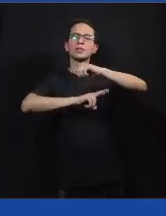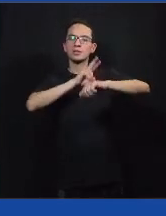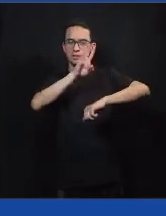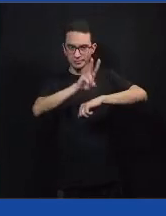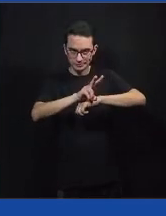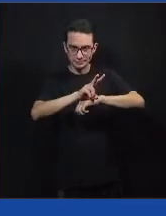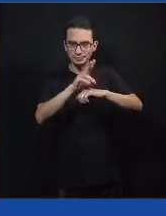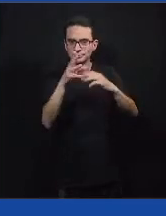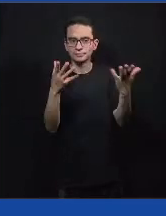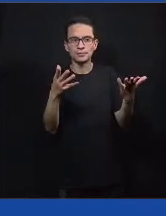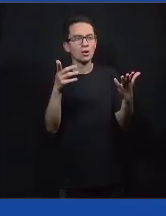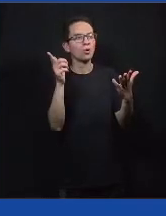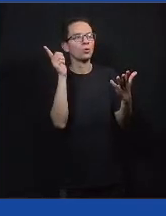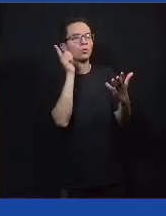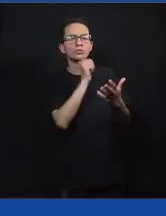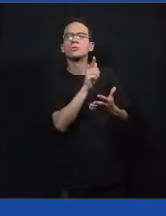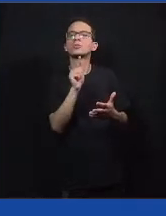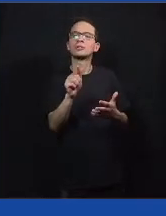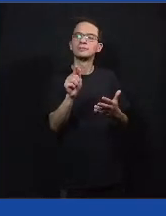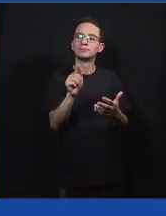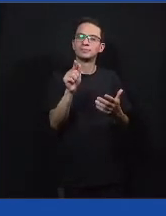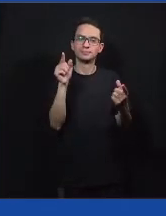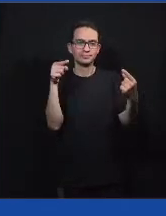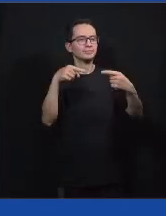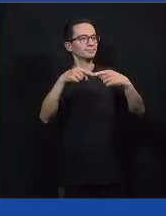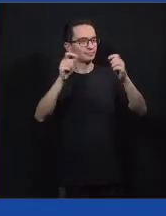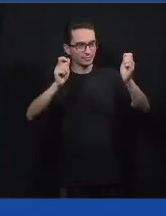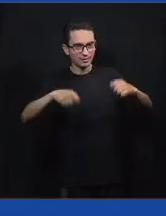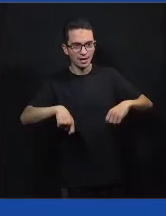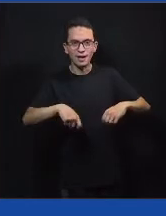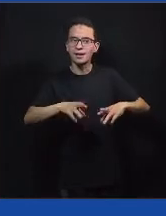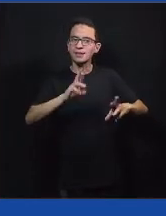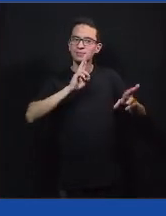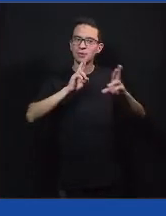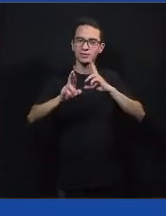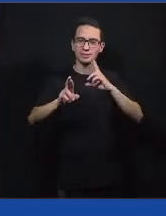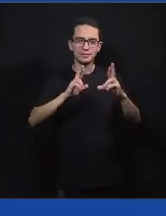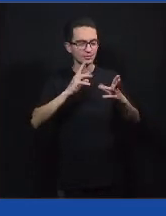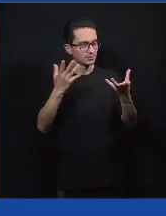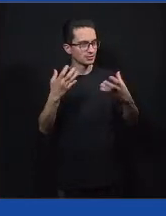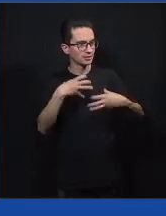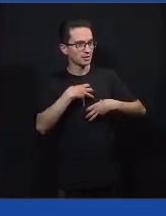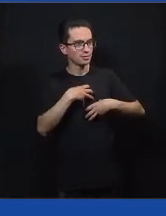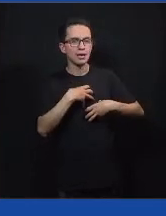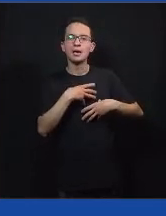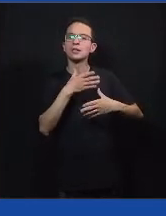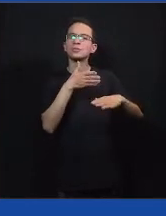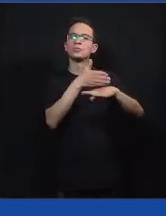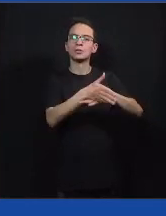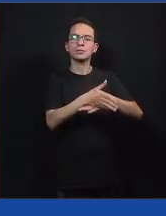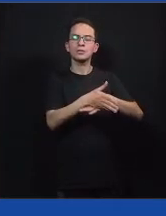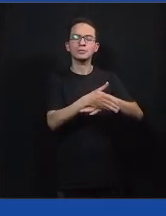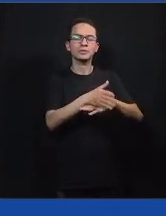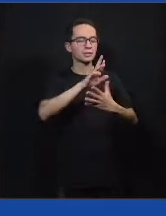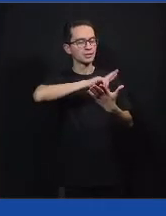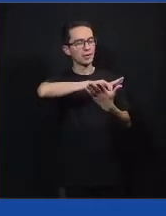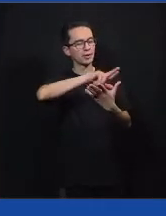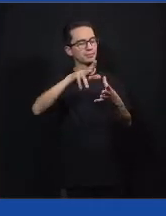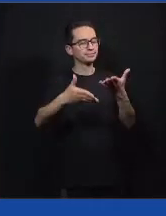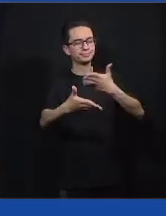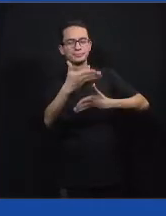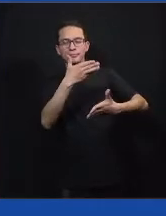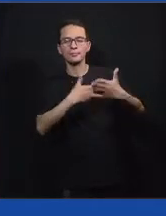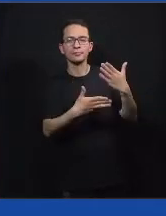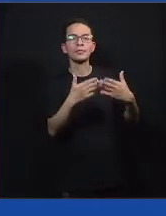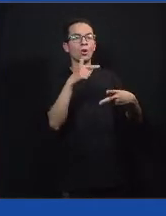atingir a nossa missão, a gente trabalha com um conjunto de frentes de atuação, e duas delas tem tudo a ver com o que a gente vai